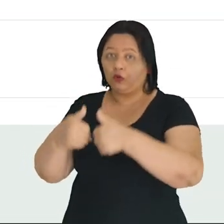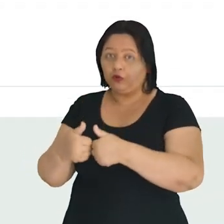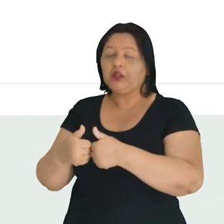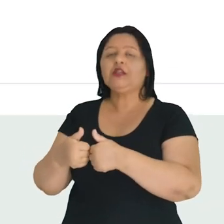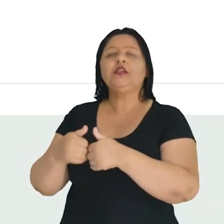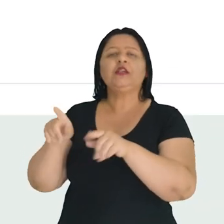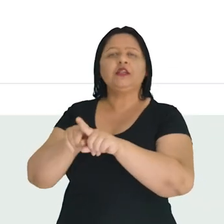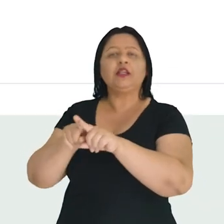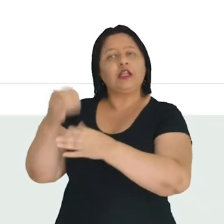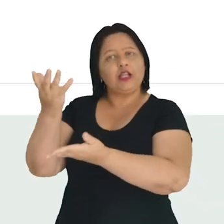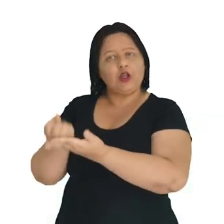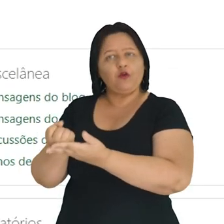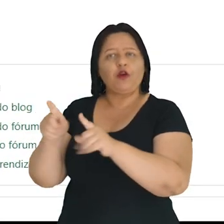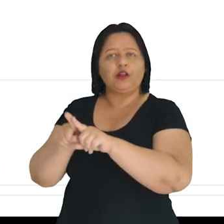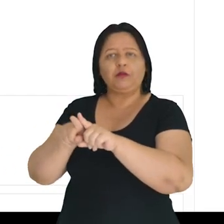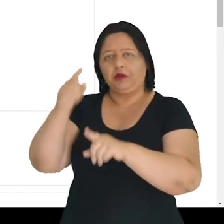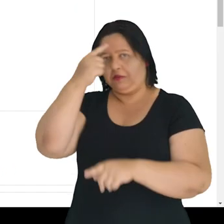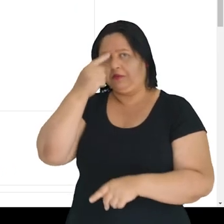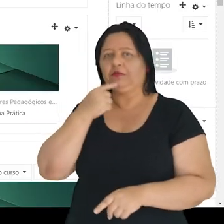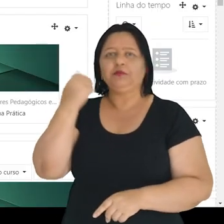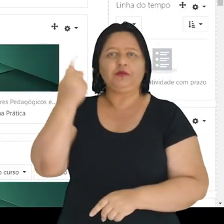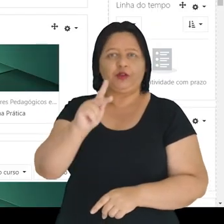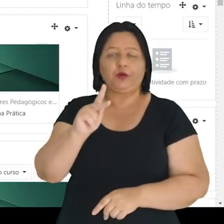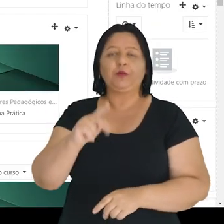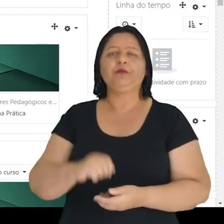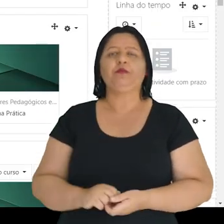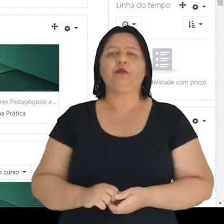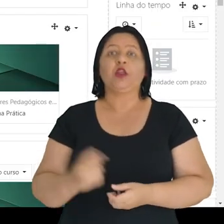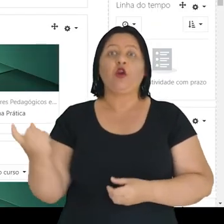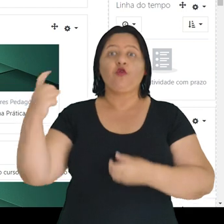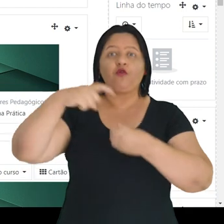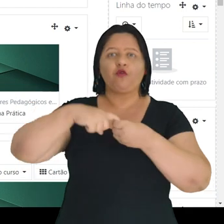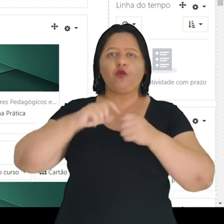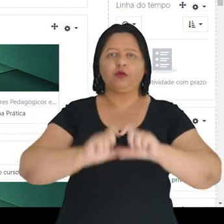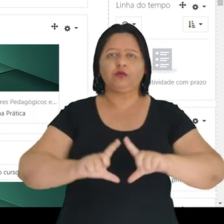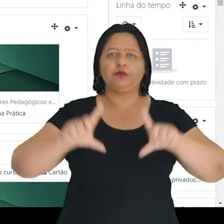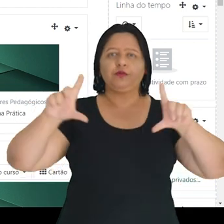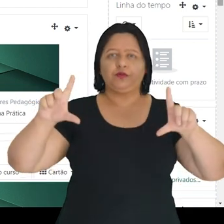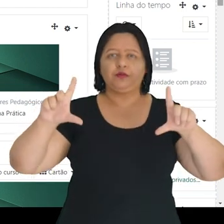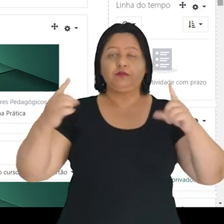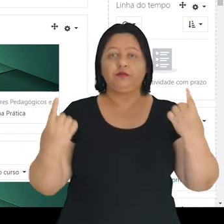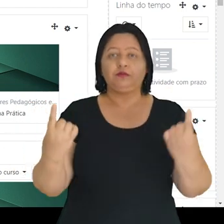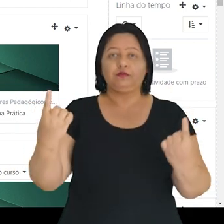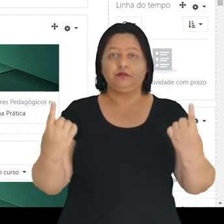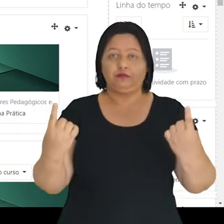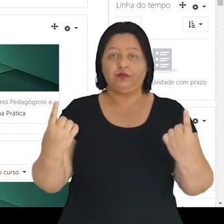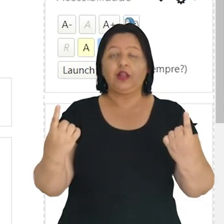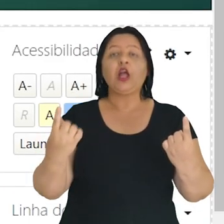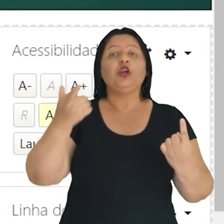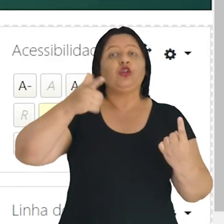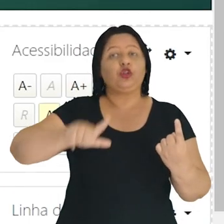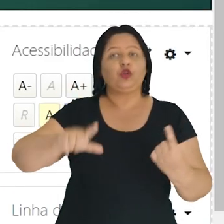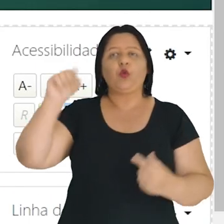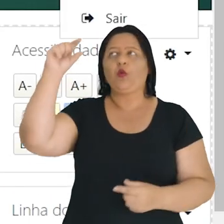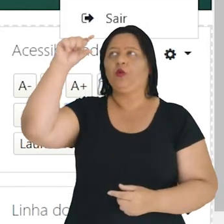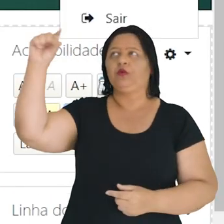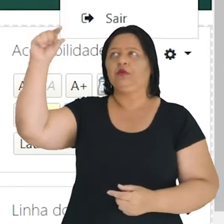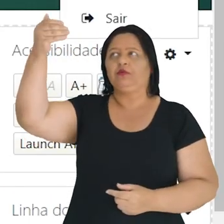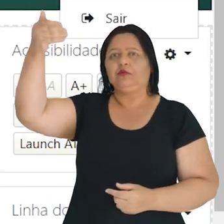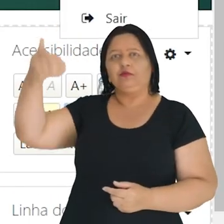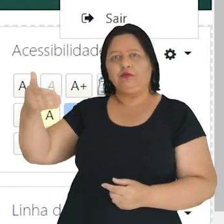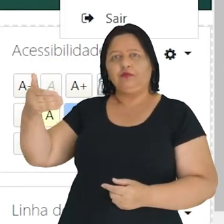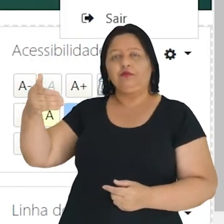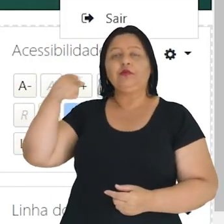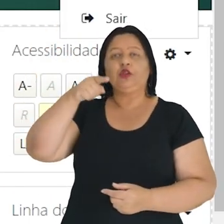de clicar ao final em atualizar o seu perfil. Então, voltando aqui para a página inicial, vamos de novo no